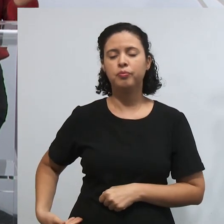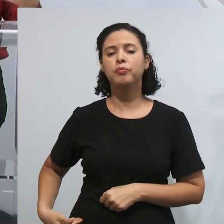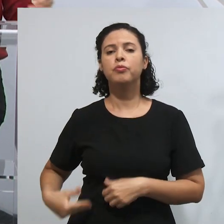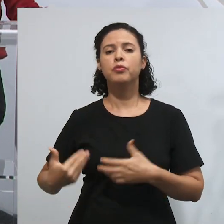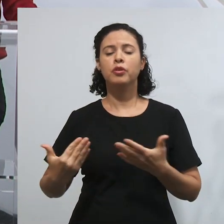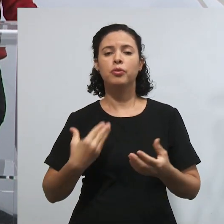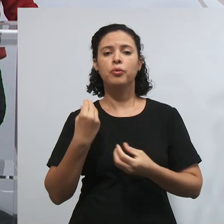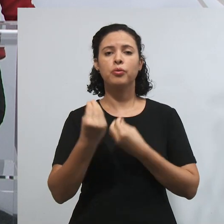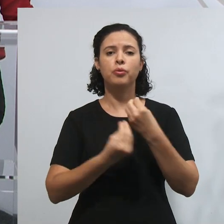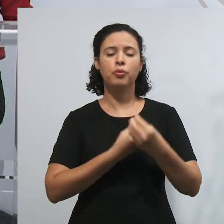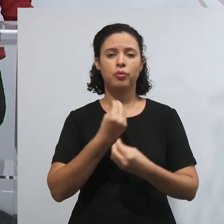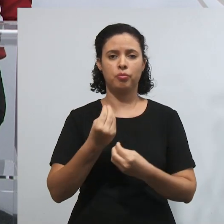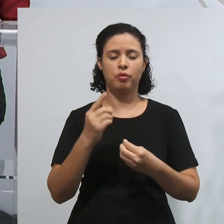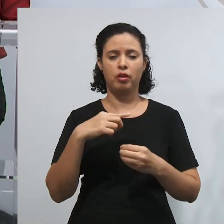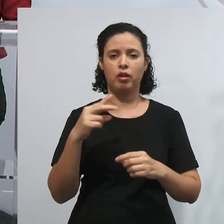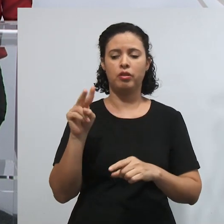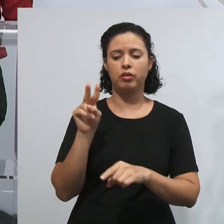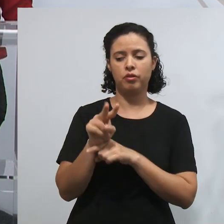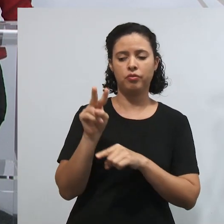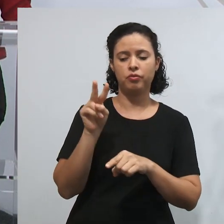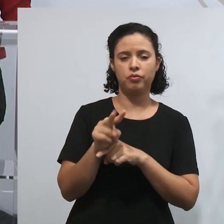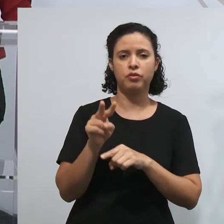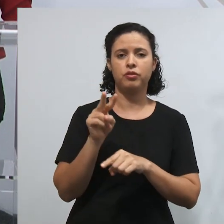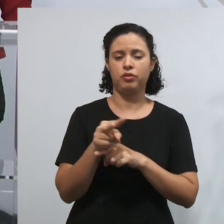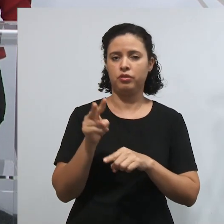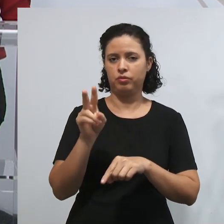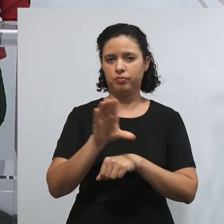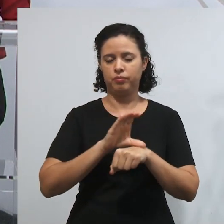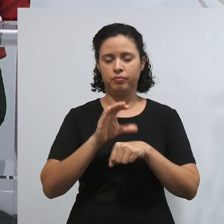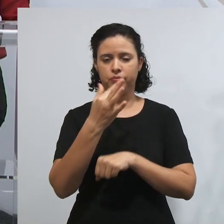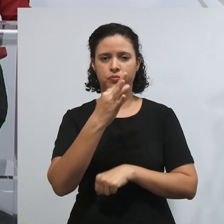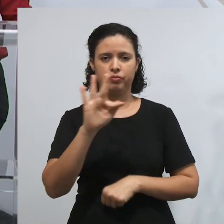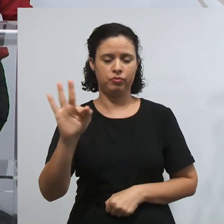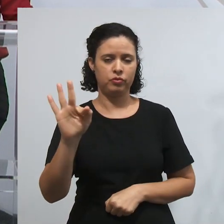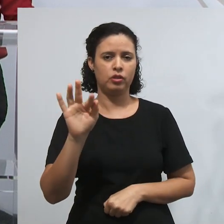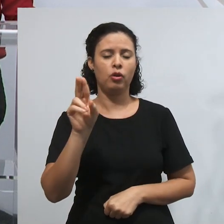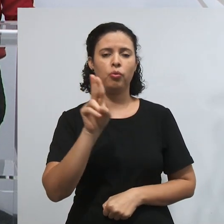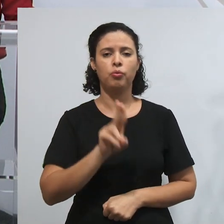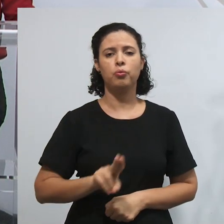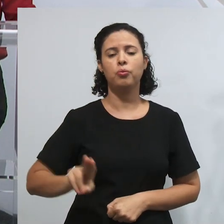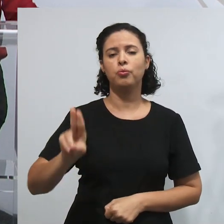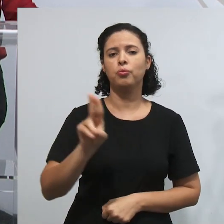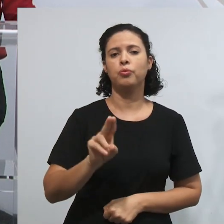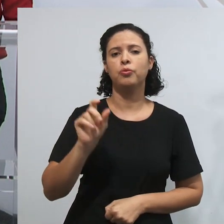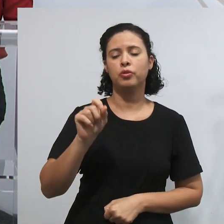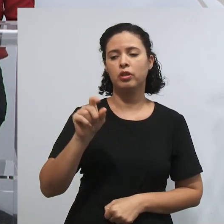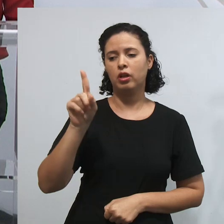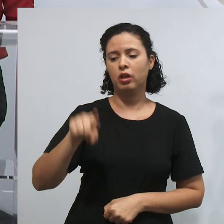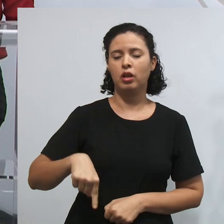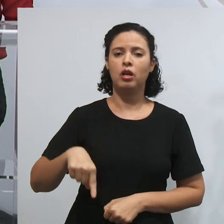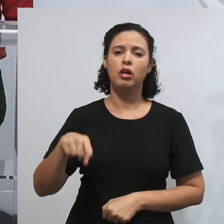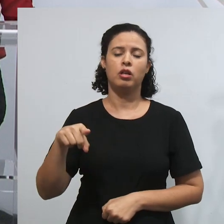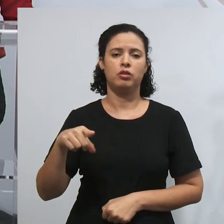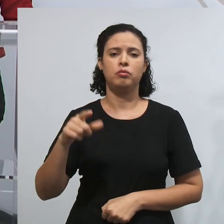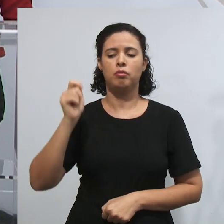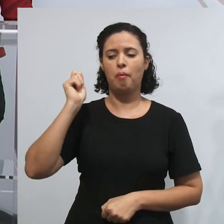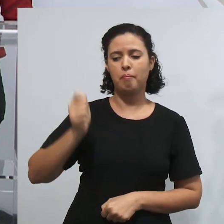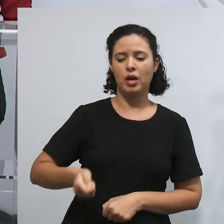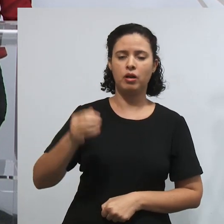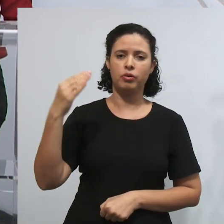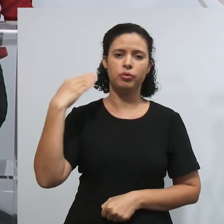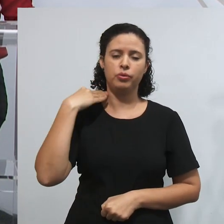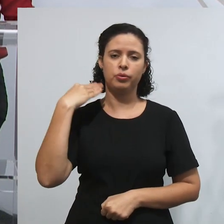da nossa defesa, da proteção da nossa Constituição Federal, por meio dos juízes e, mais